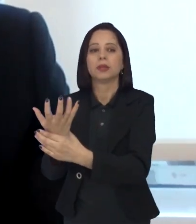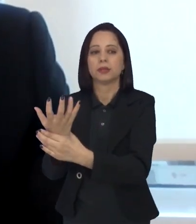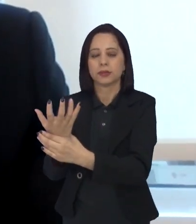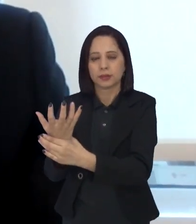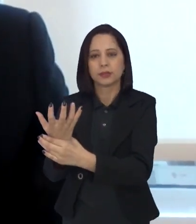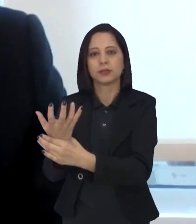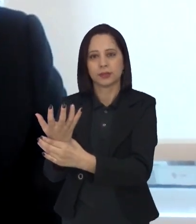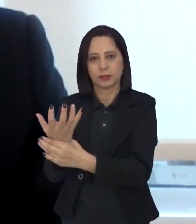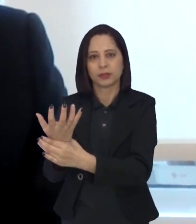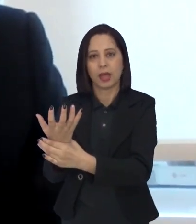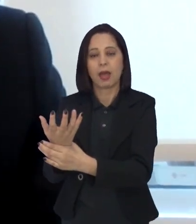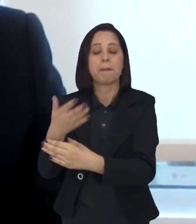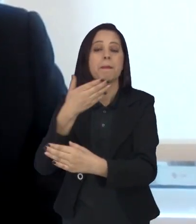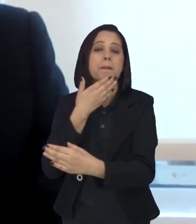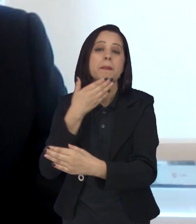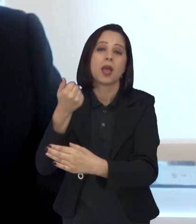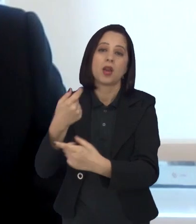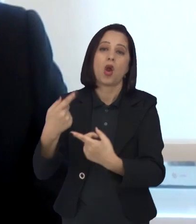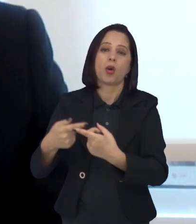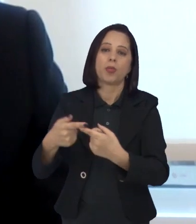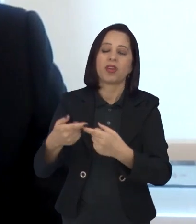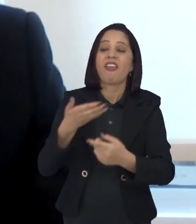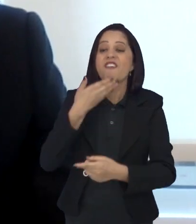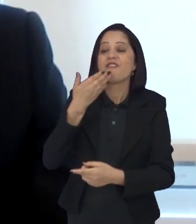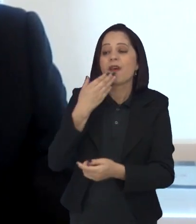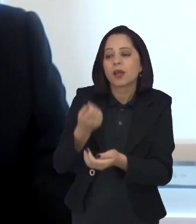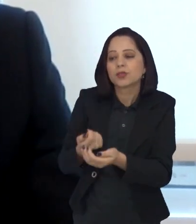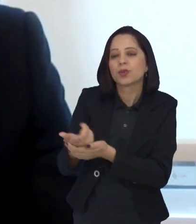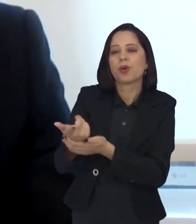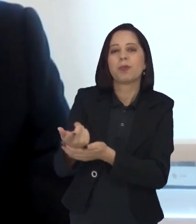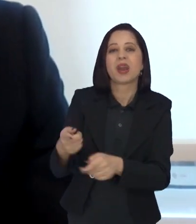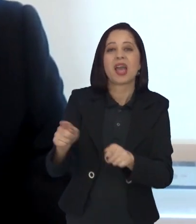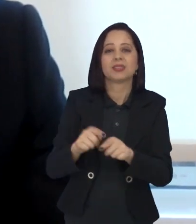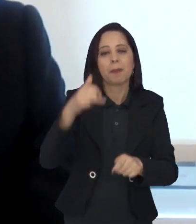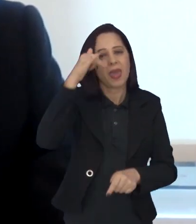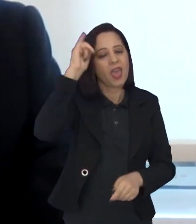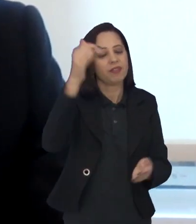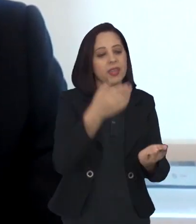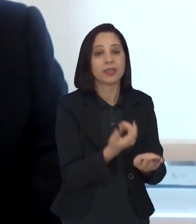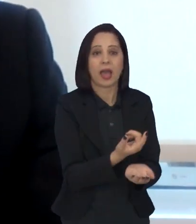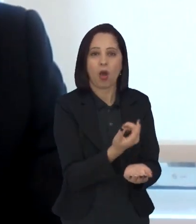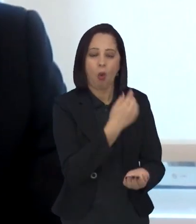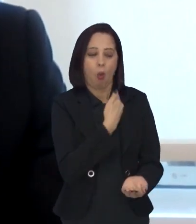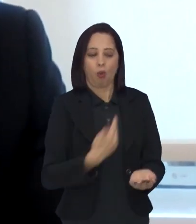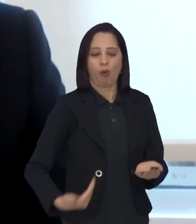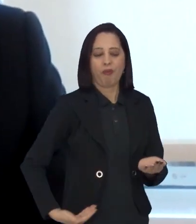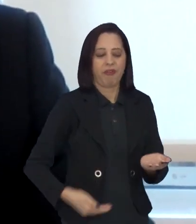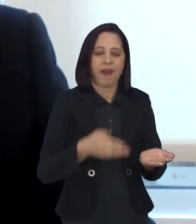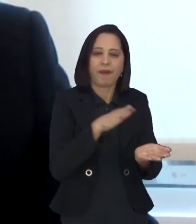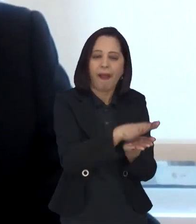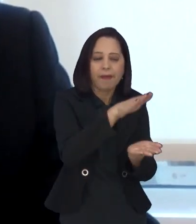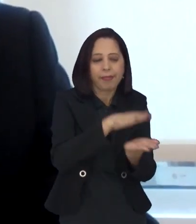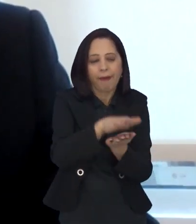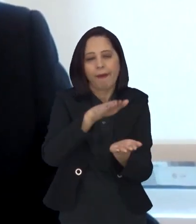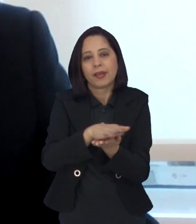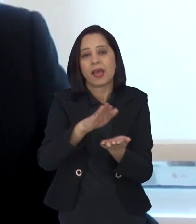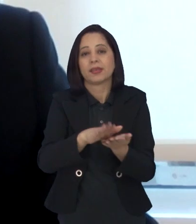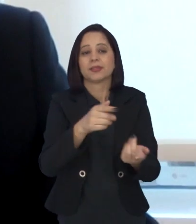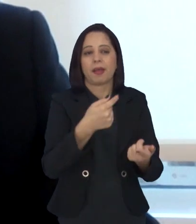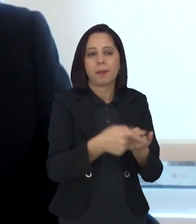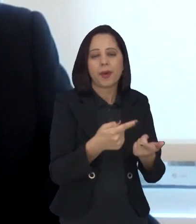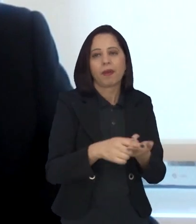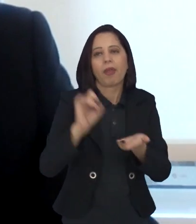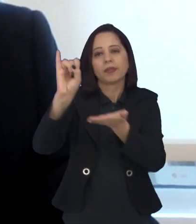democratizar o acesso e também reduzir o gasto do Estado com esses processos